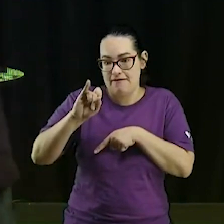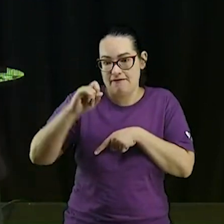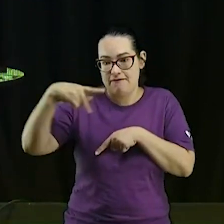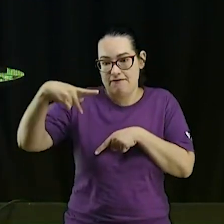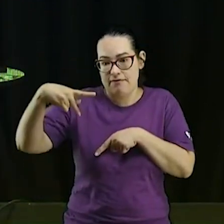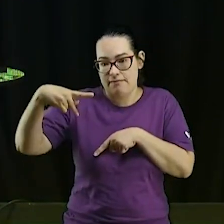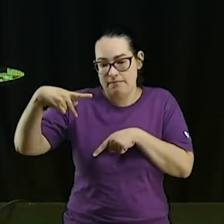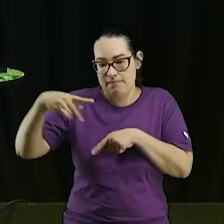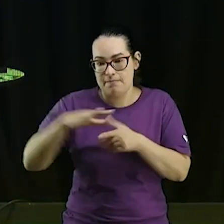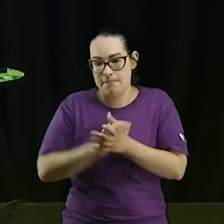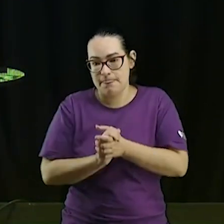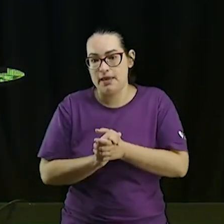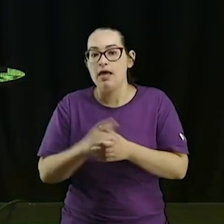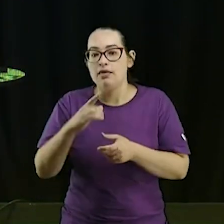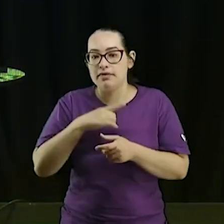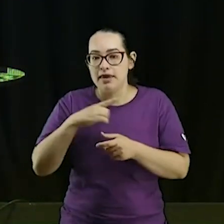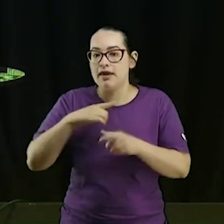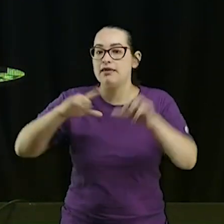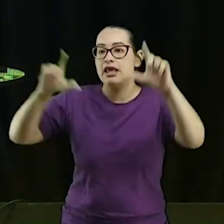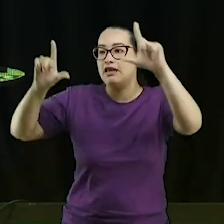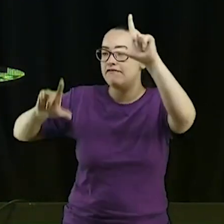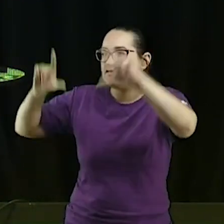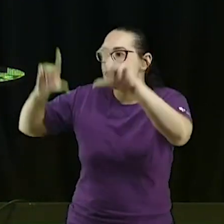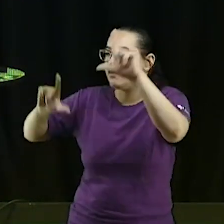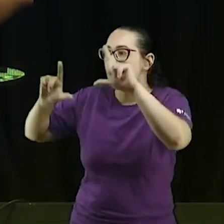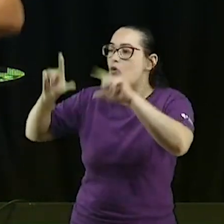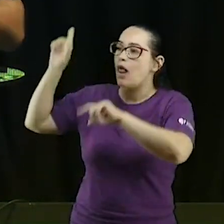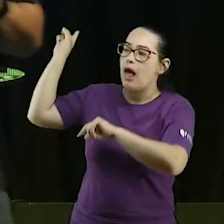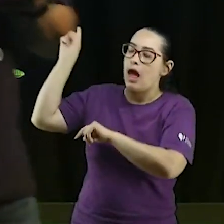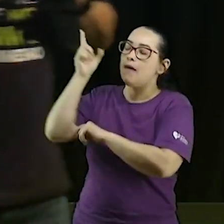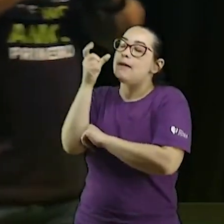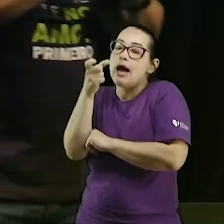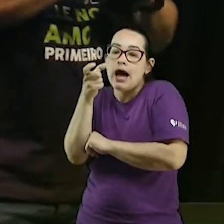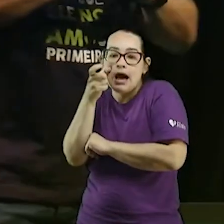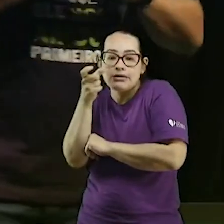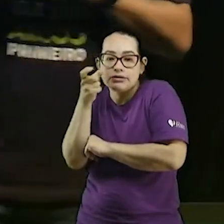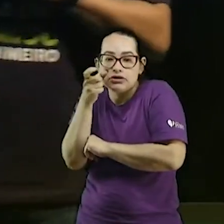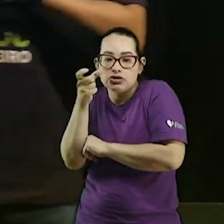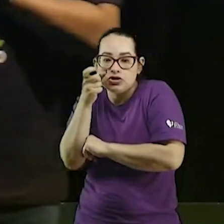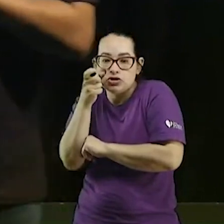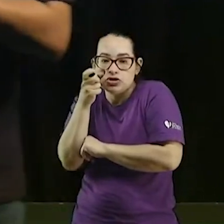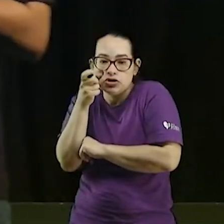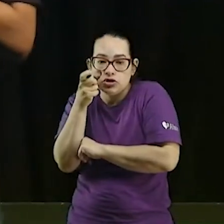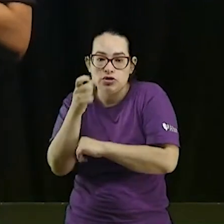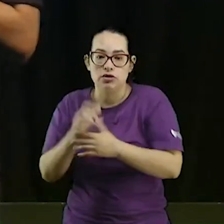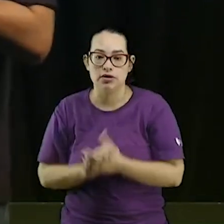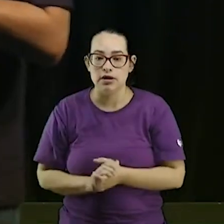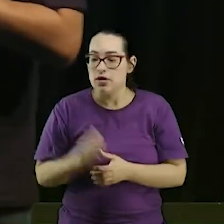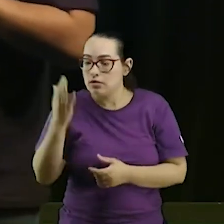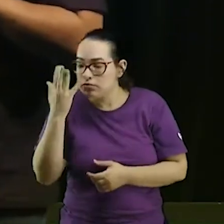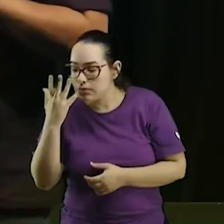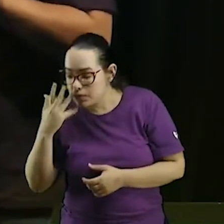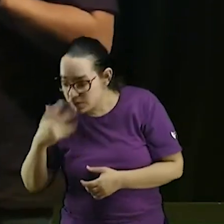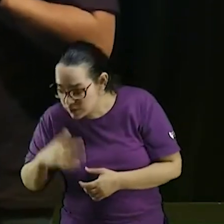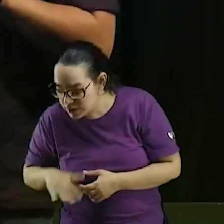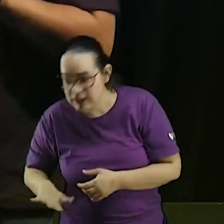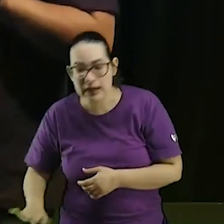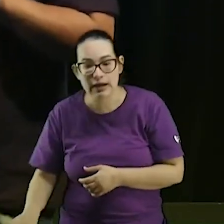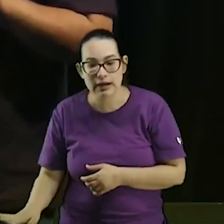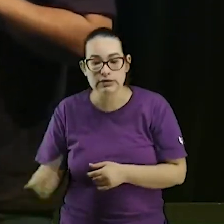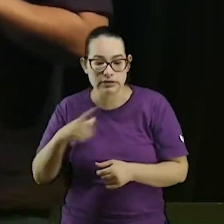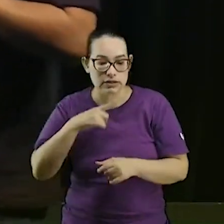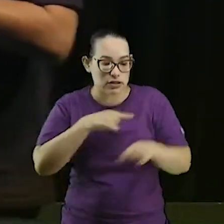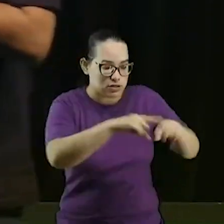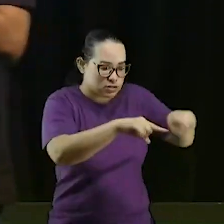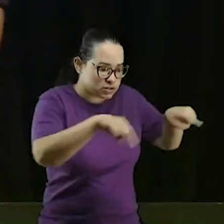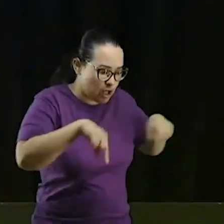vocês estão participando aqui eles estão participando lá não tinha um tal midim as pessoas que vêm de outras igrejas para conhecer nosso ministério